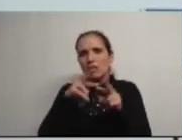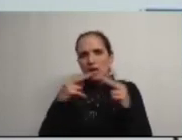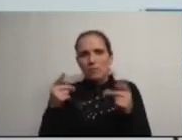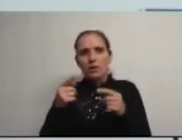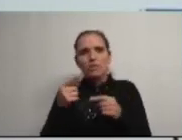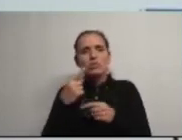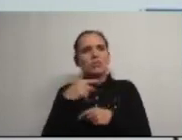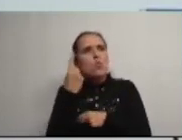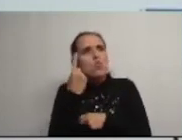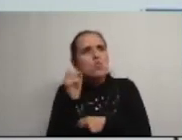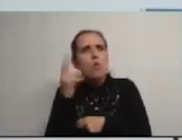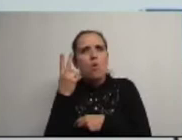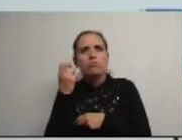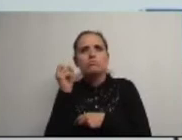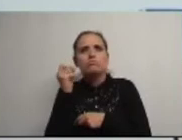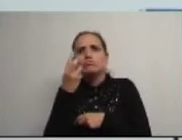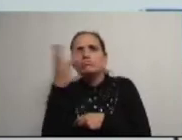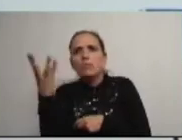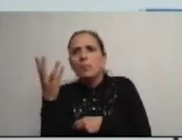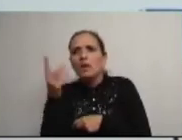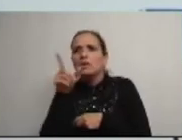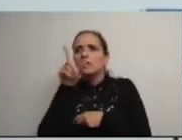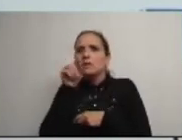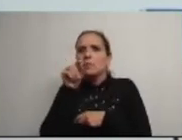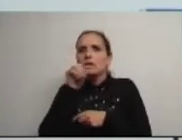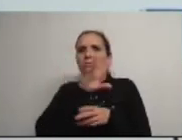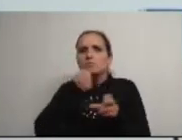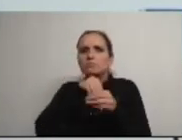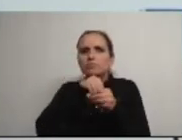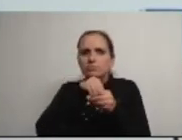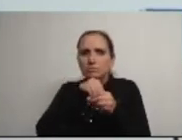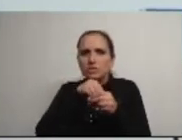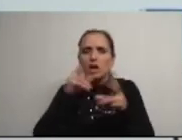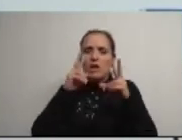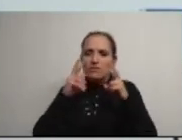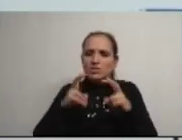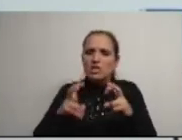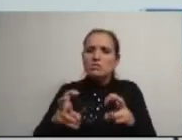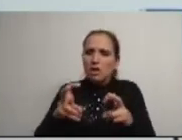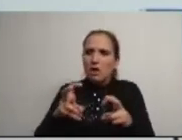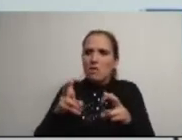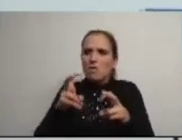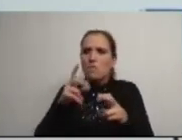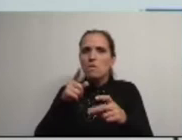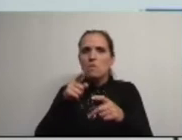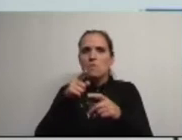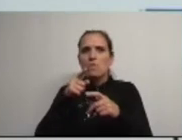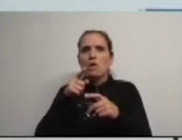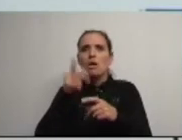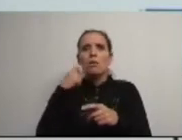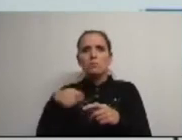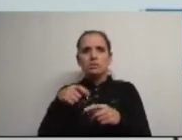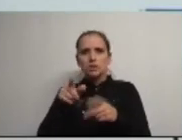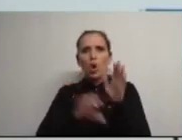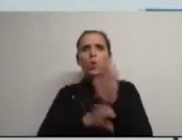mais ainda não sabemos membros constituídos erguidos no âmbito de investigações relativas às suas funções nem o de ter um Presidente da Câmara que afirma que a